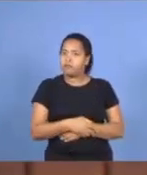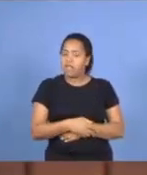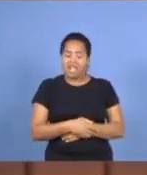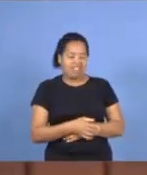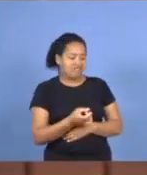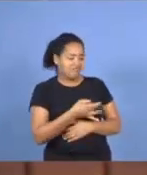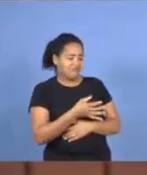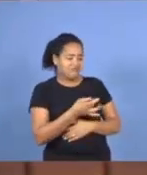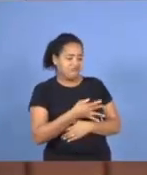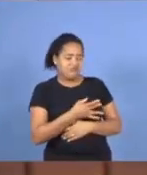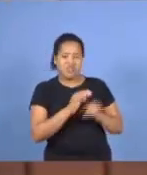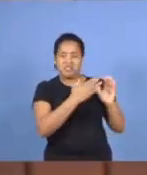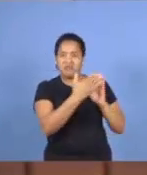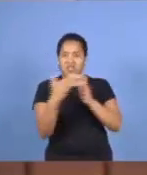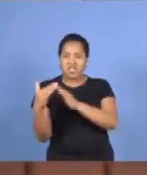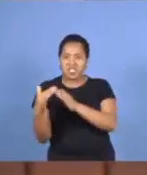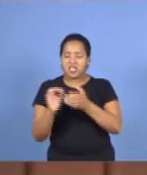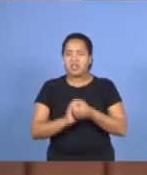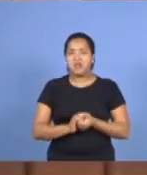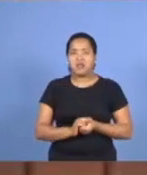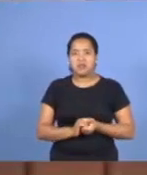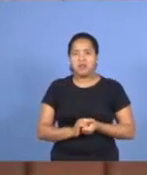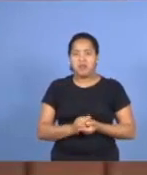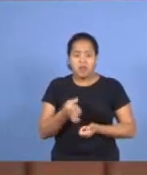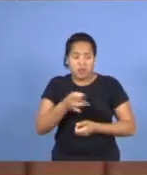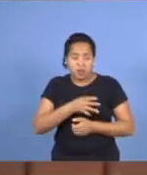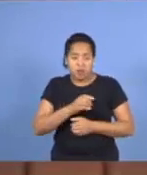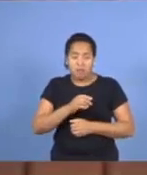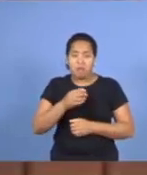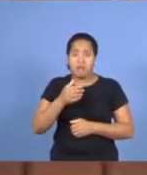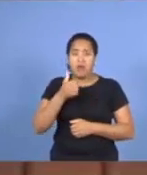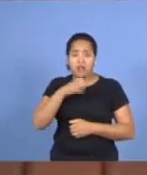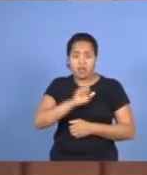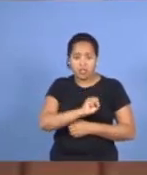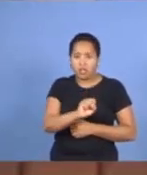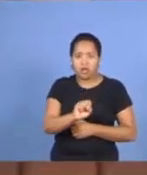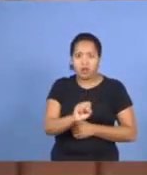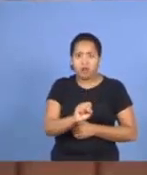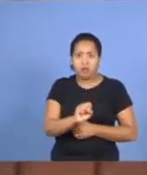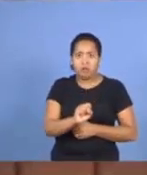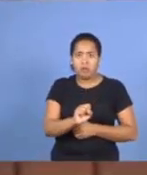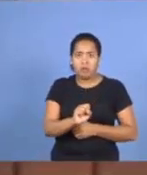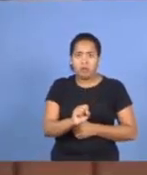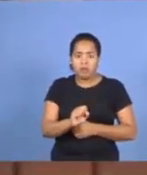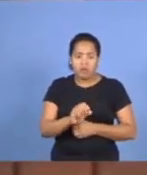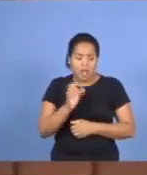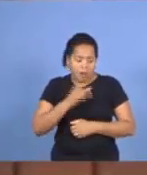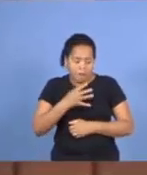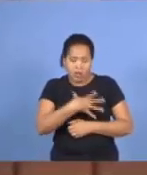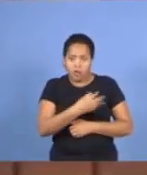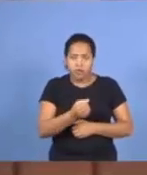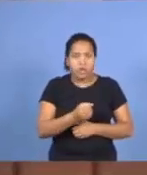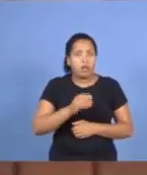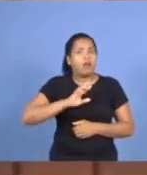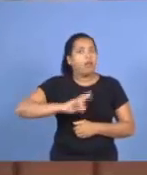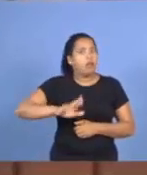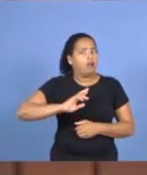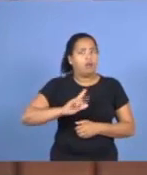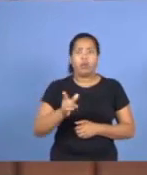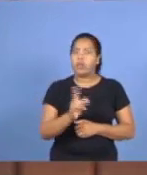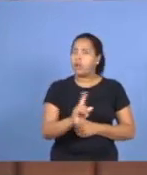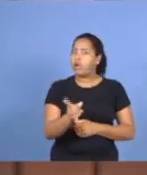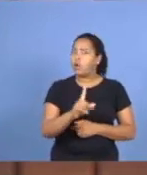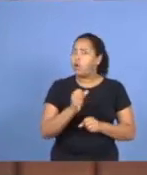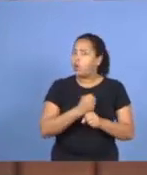não estou com medo da sogra, ele está com medo da filha, ele está com medo do filho, não é assim, na obra não é isso. Então,